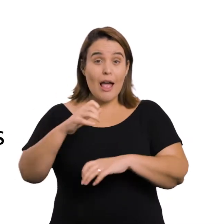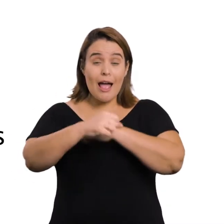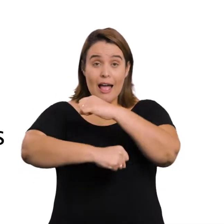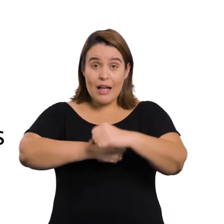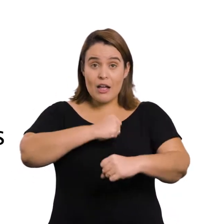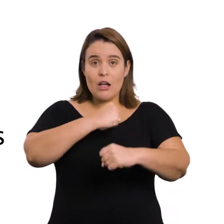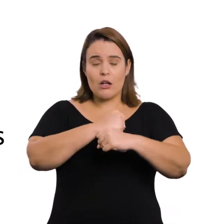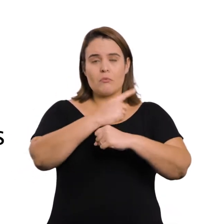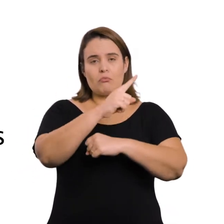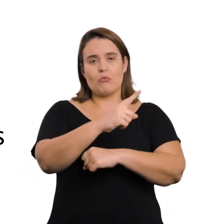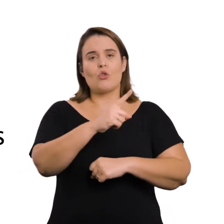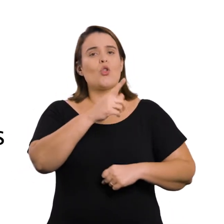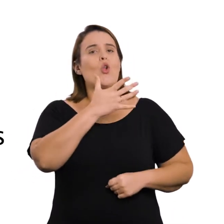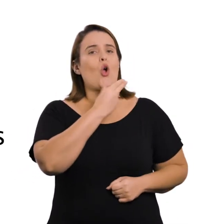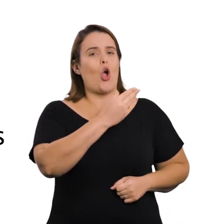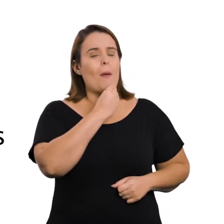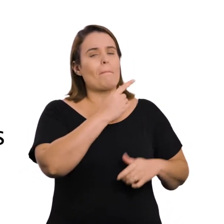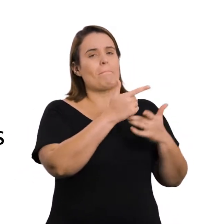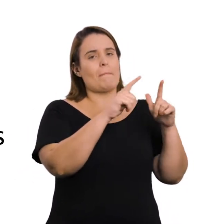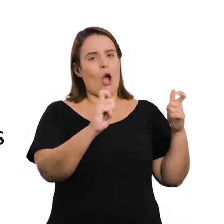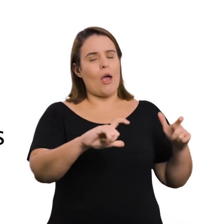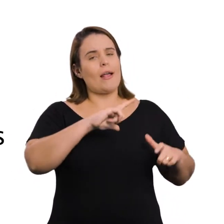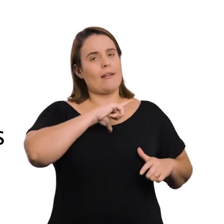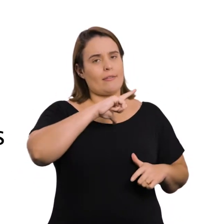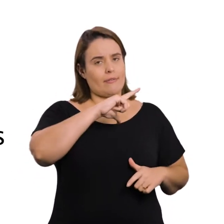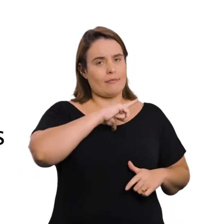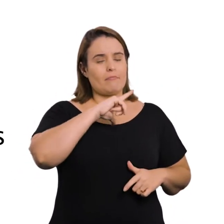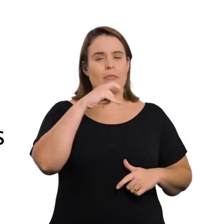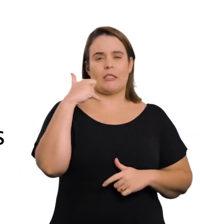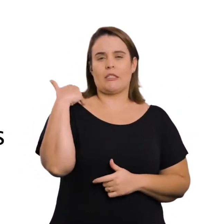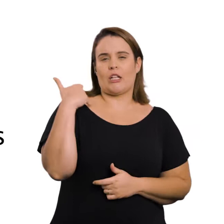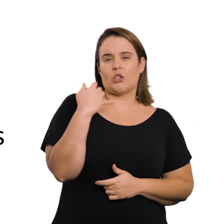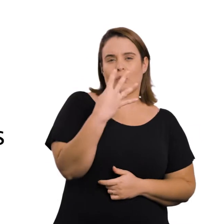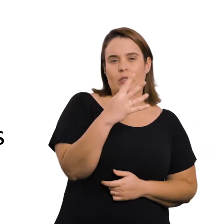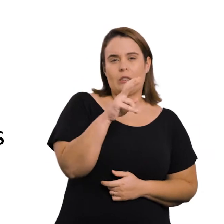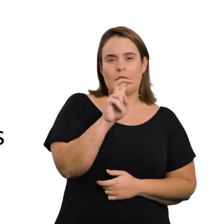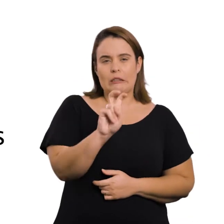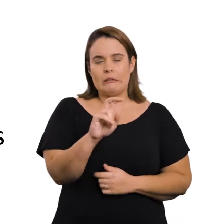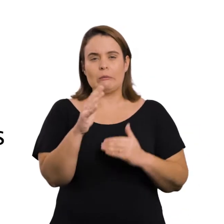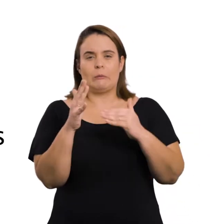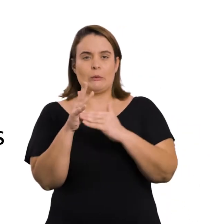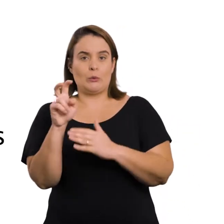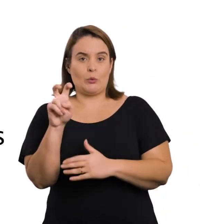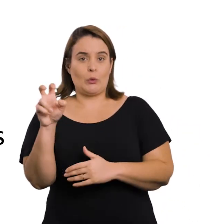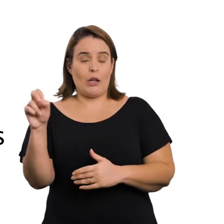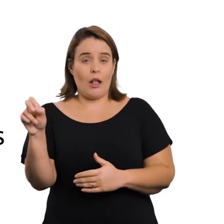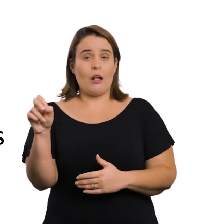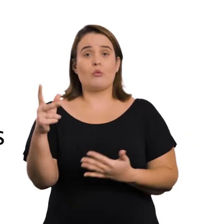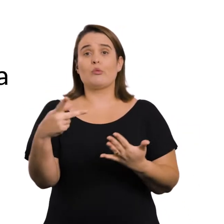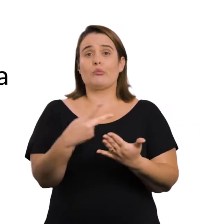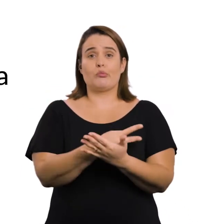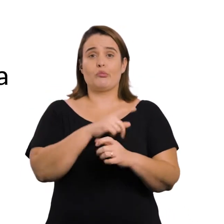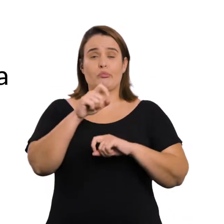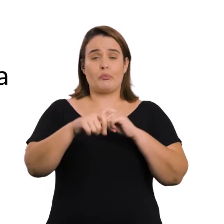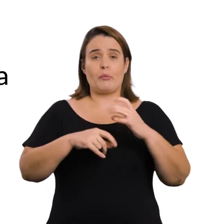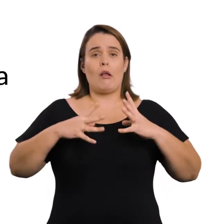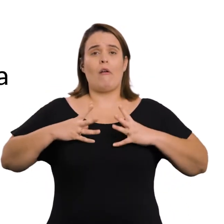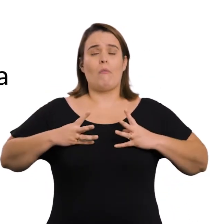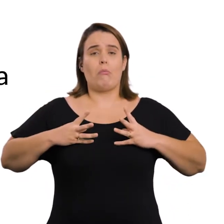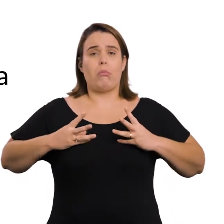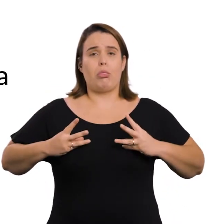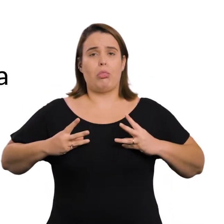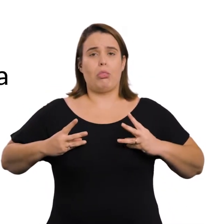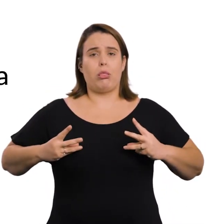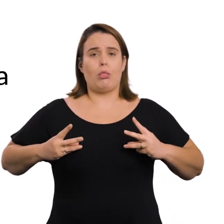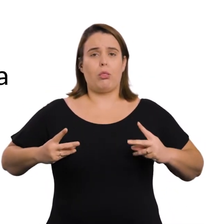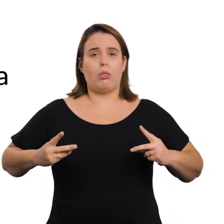A ela, que acomete mais os homens do que as mulheres a partir dos 45, 50 anos É provocada